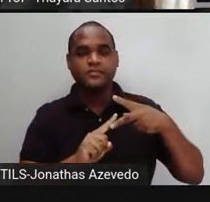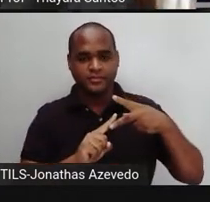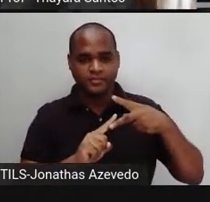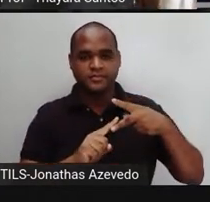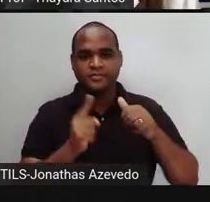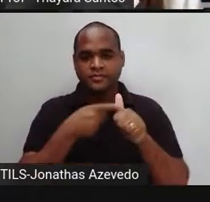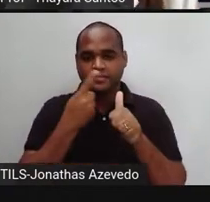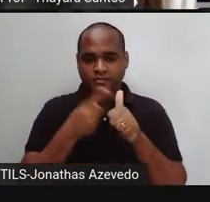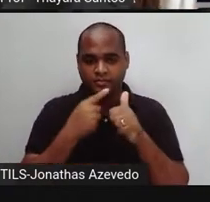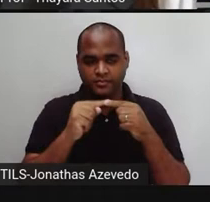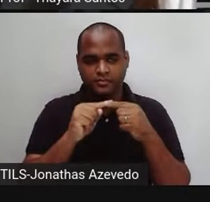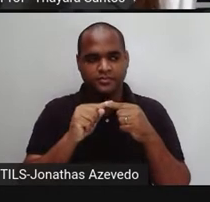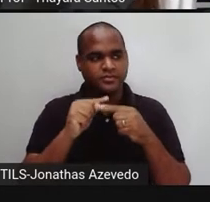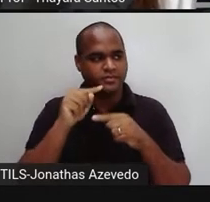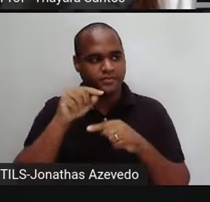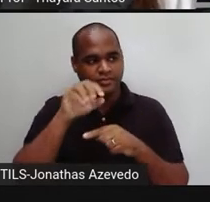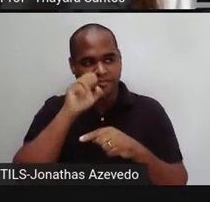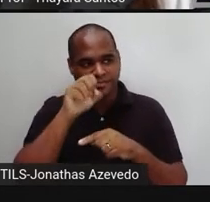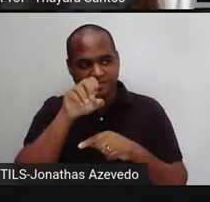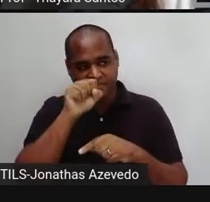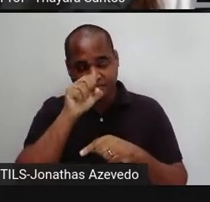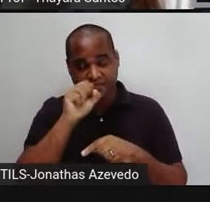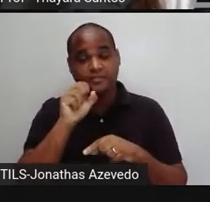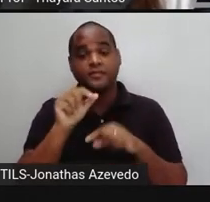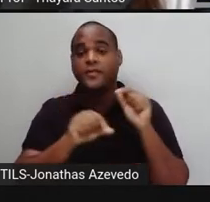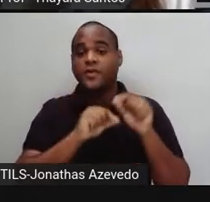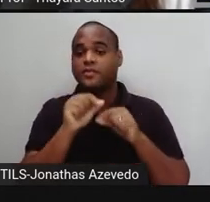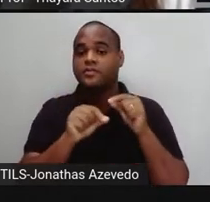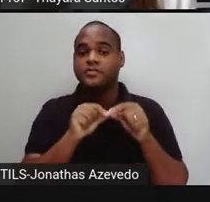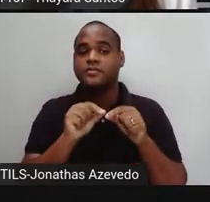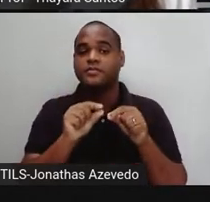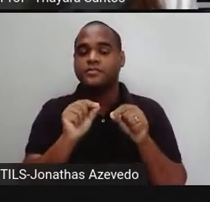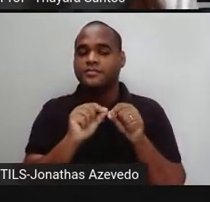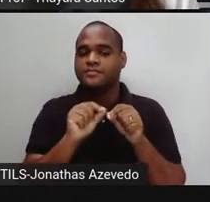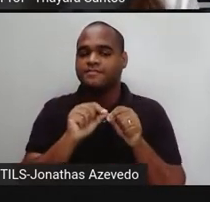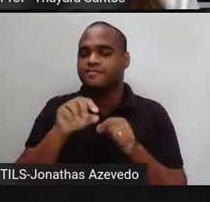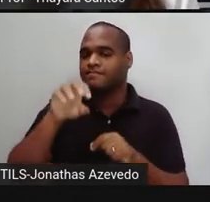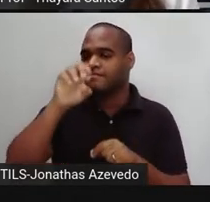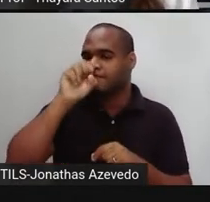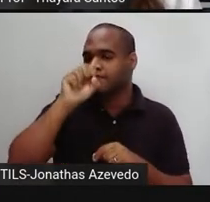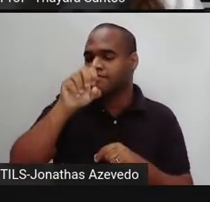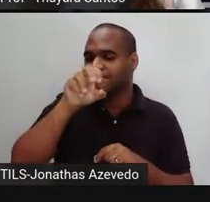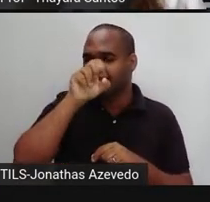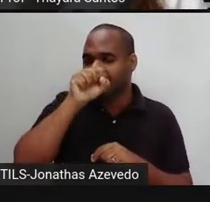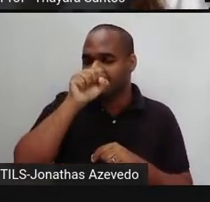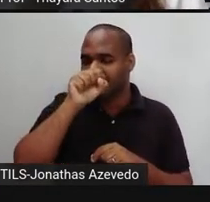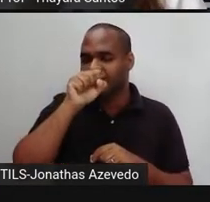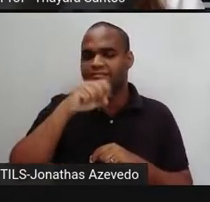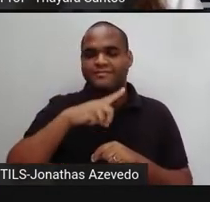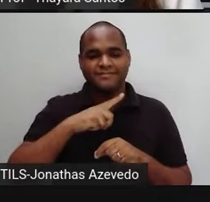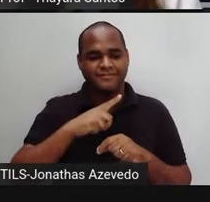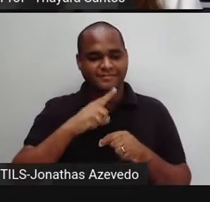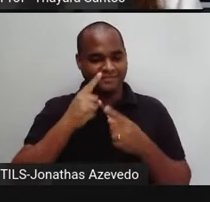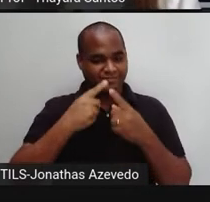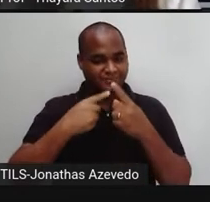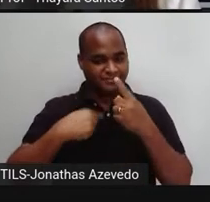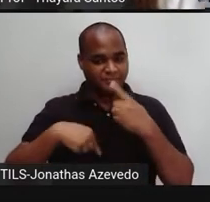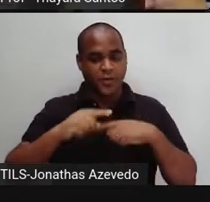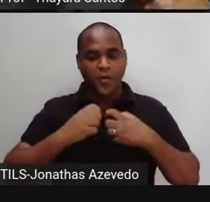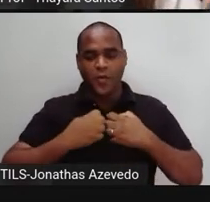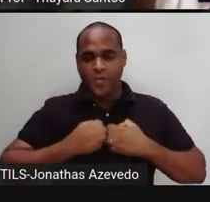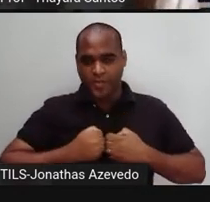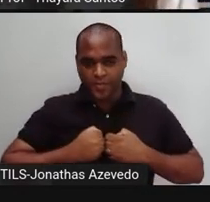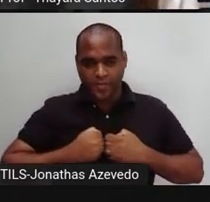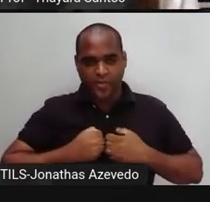primeiro movimento é a inspiração. É quando a gente faz isso, a gente enche o nosso pulmão de ar